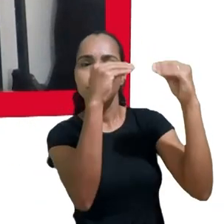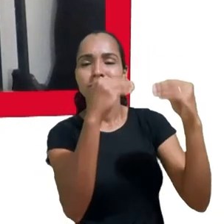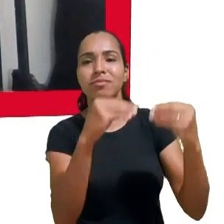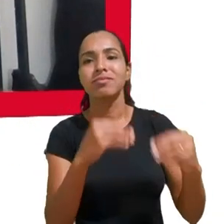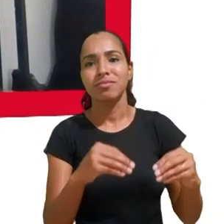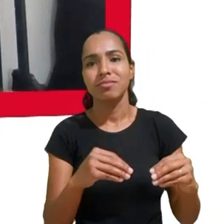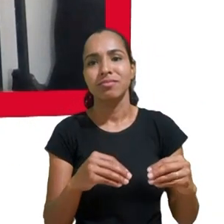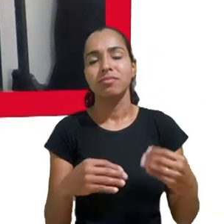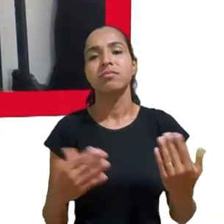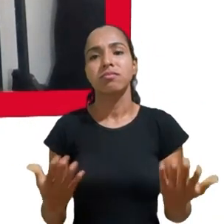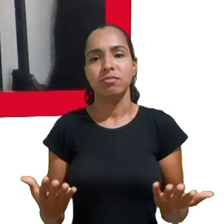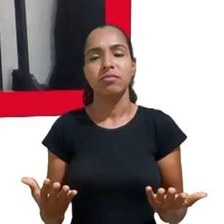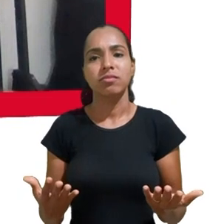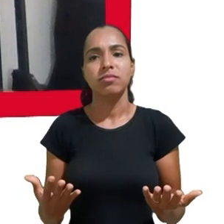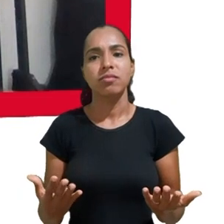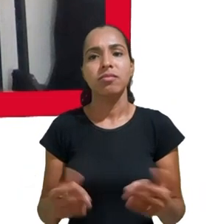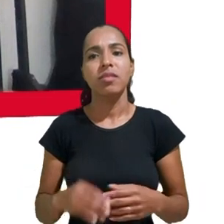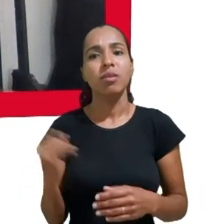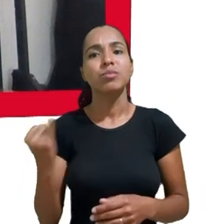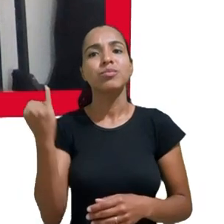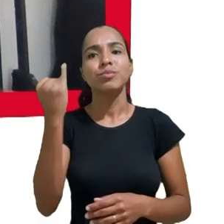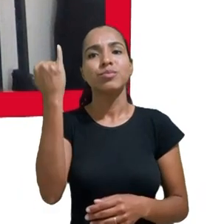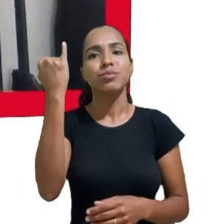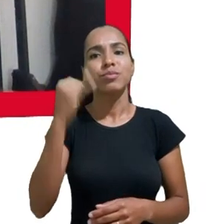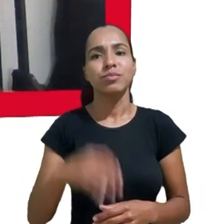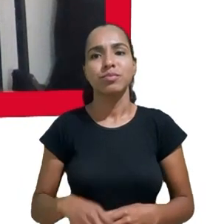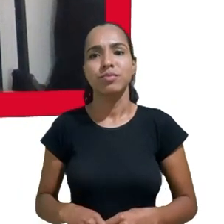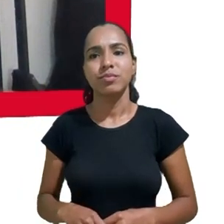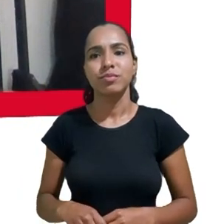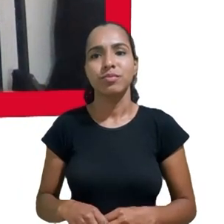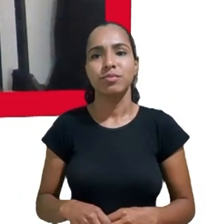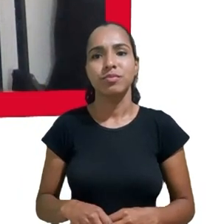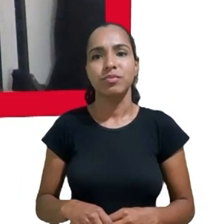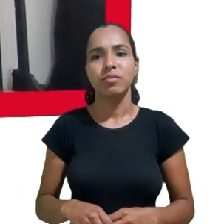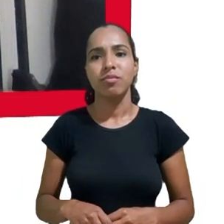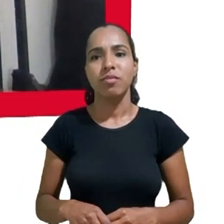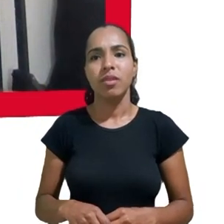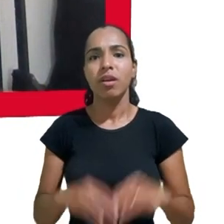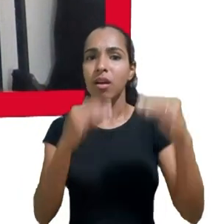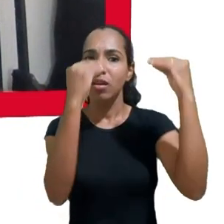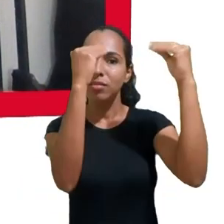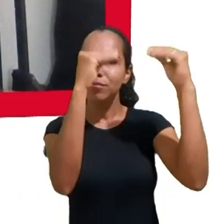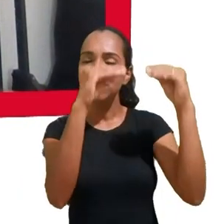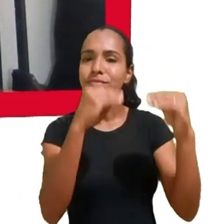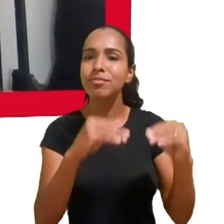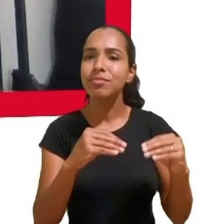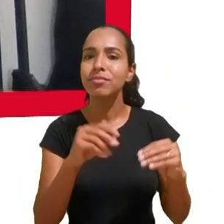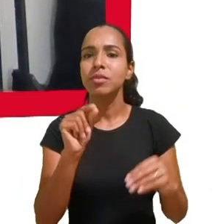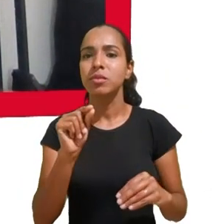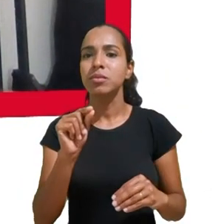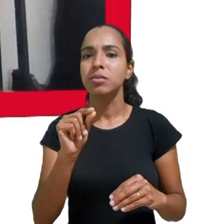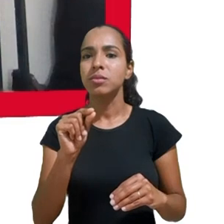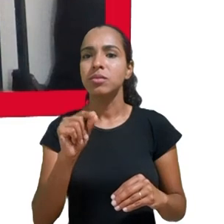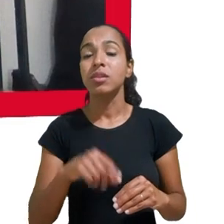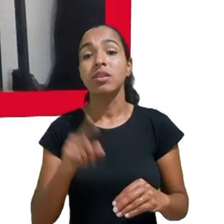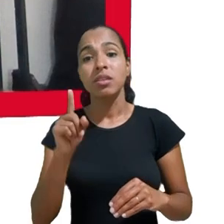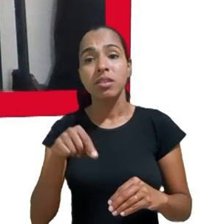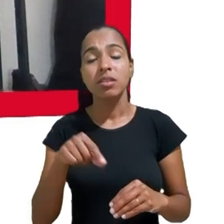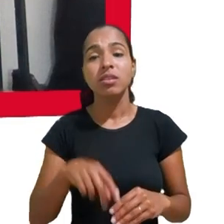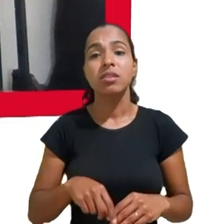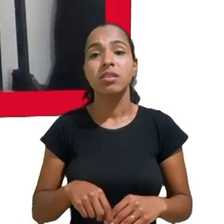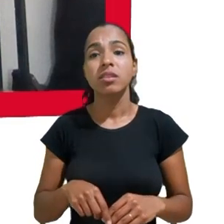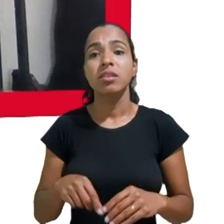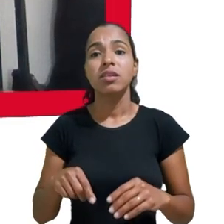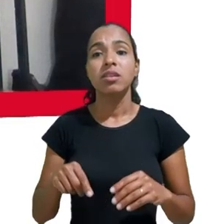extremamente importante também desse mercado de dados. É a possibilidade de você combinar certos tipos de atividade ou de